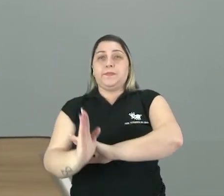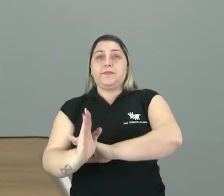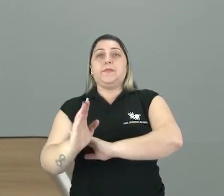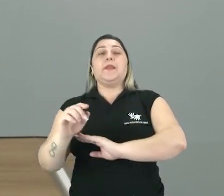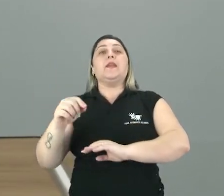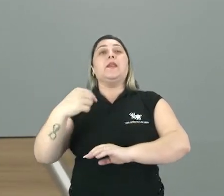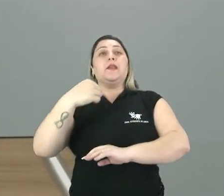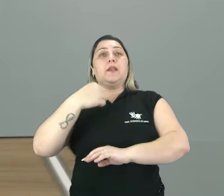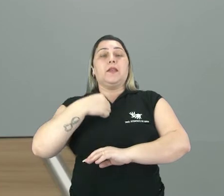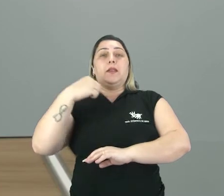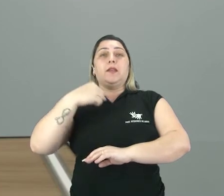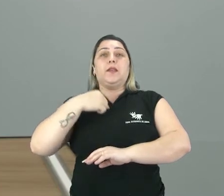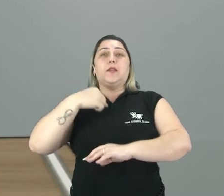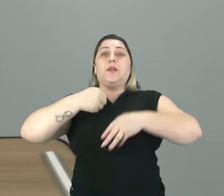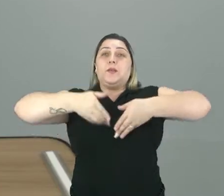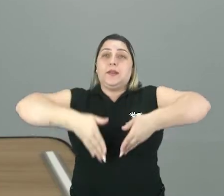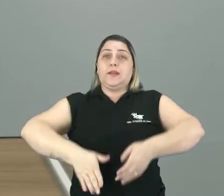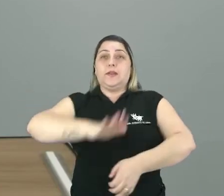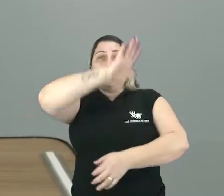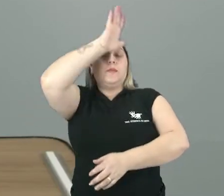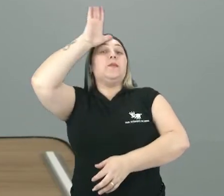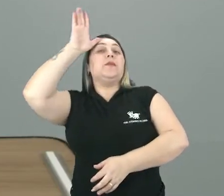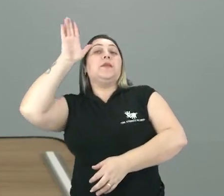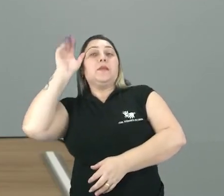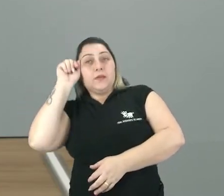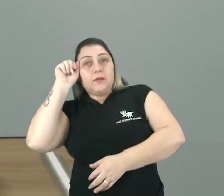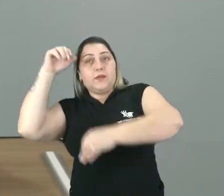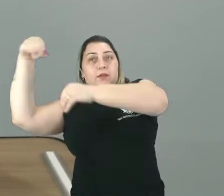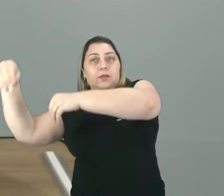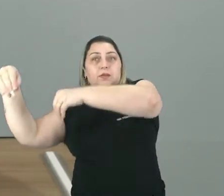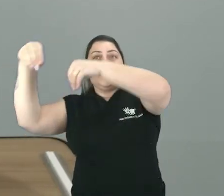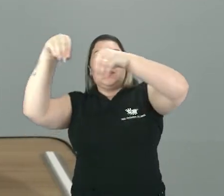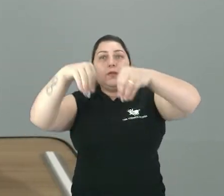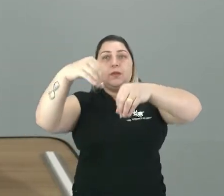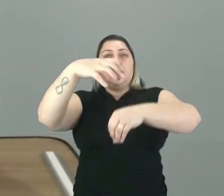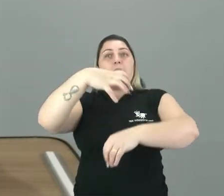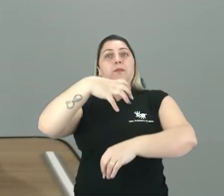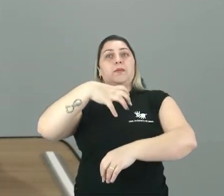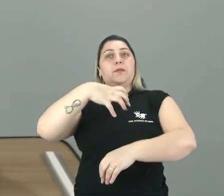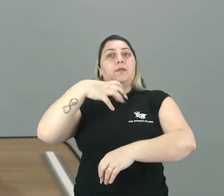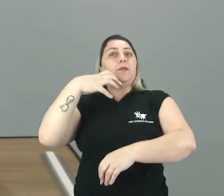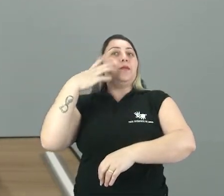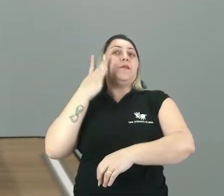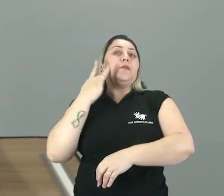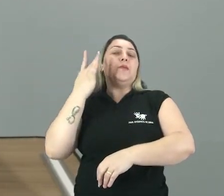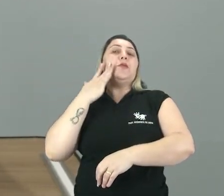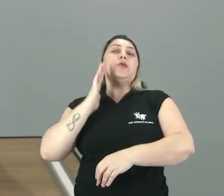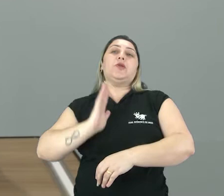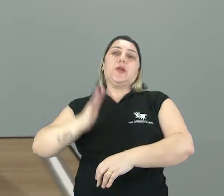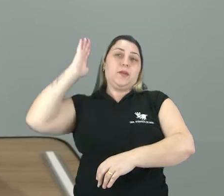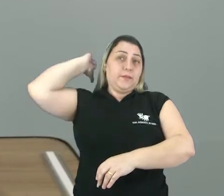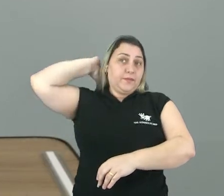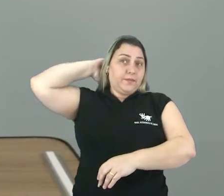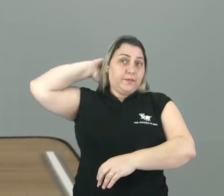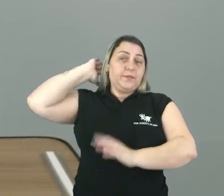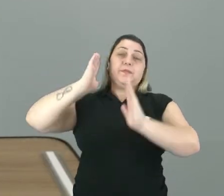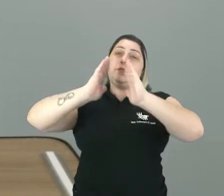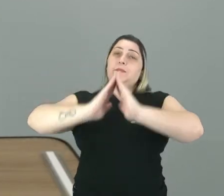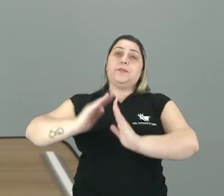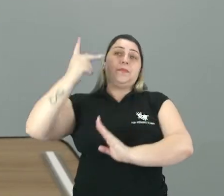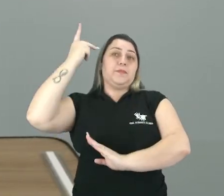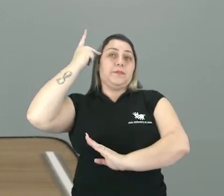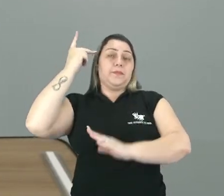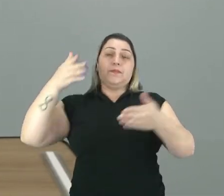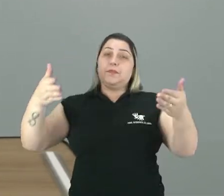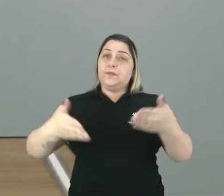estado do Amazonas. Eu saí do Amazonas, fui para o Ceará, já morei em Belém, já morei em São Paulo e atualmente eu